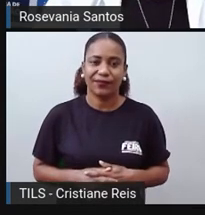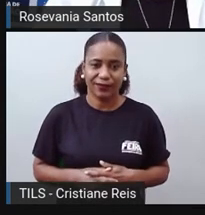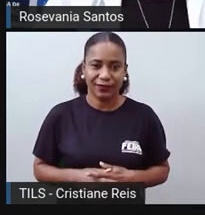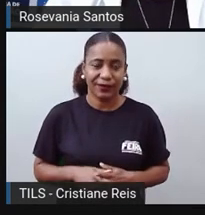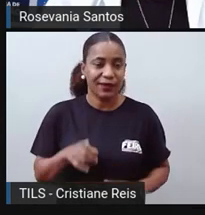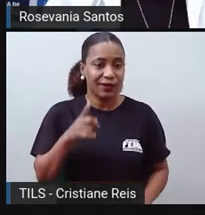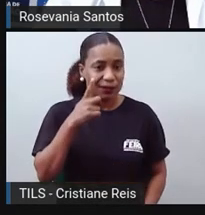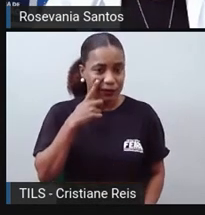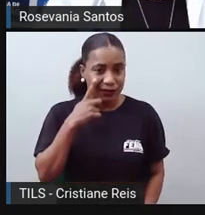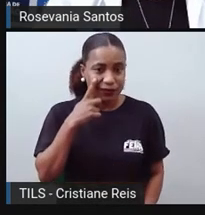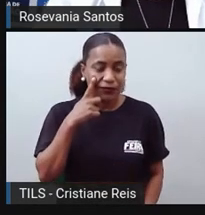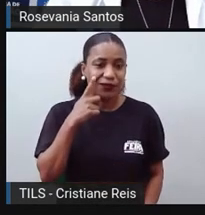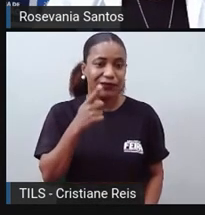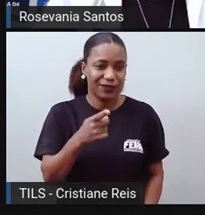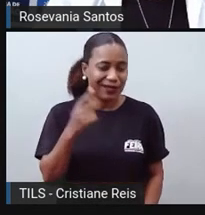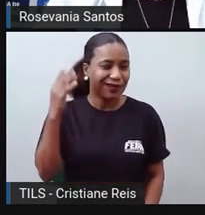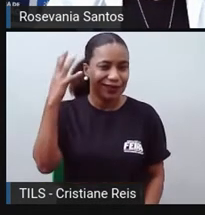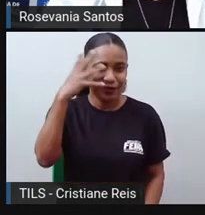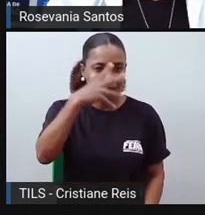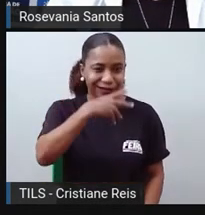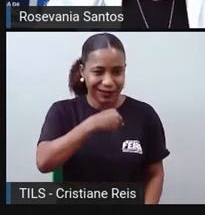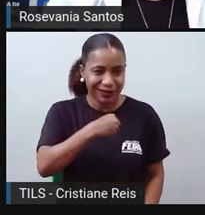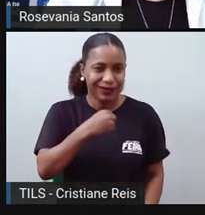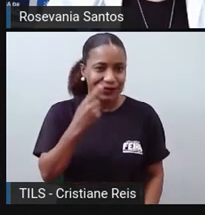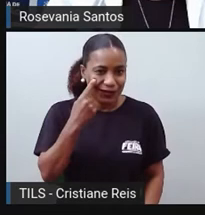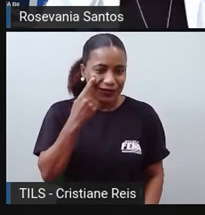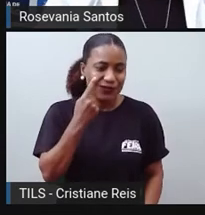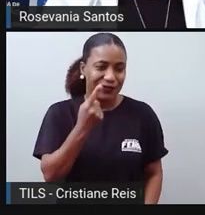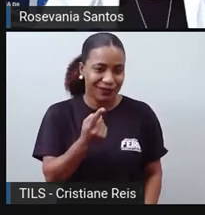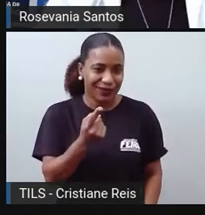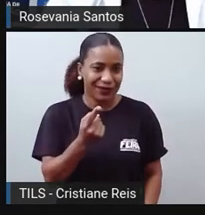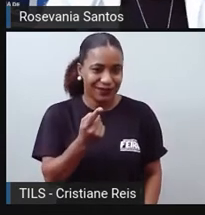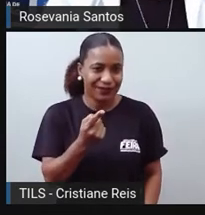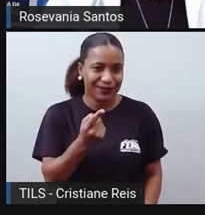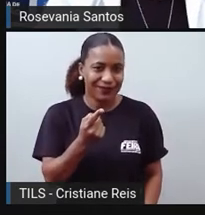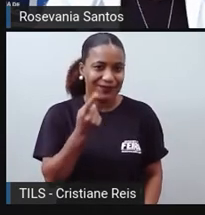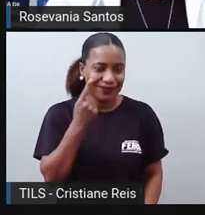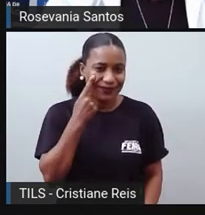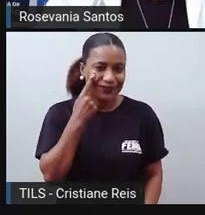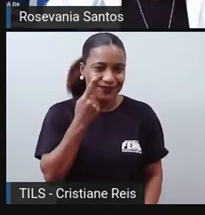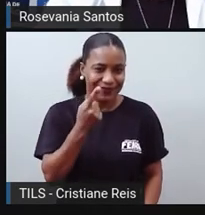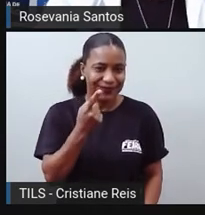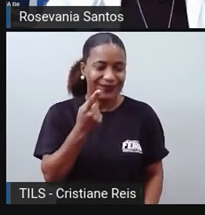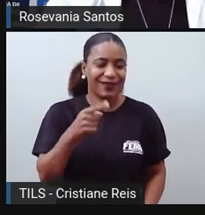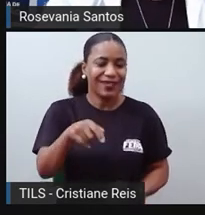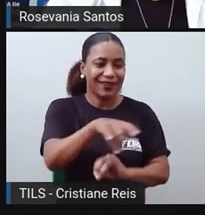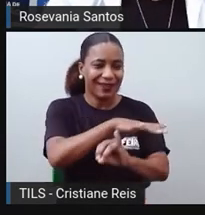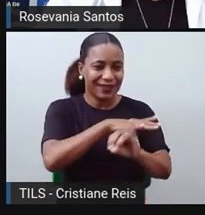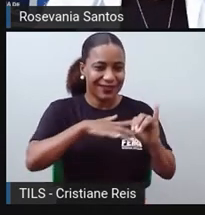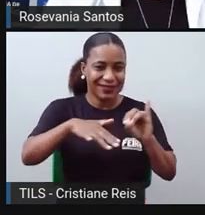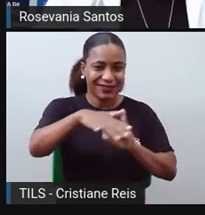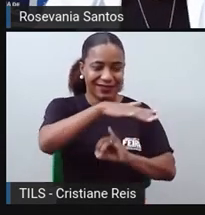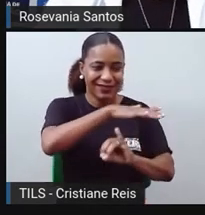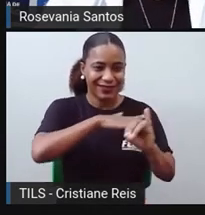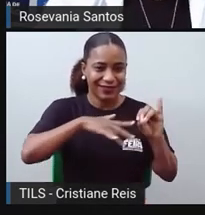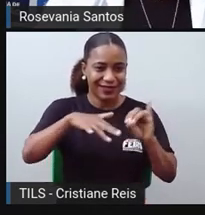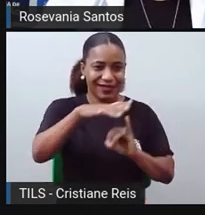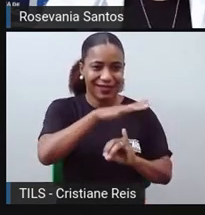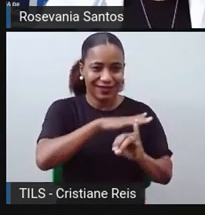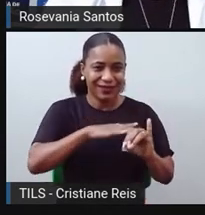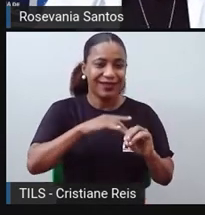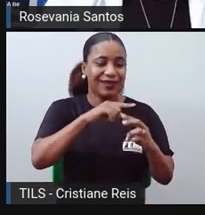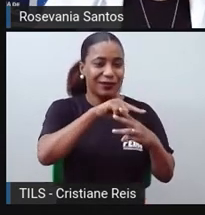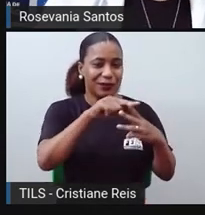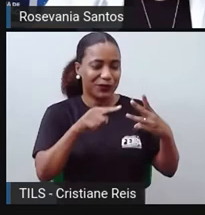gente, olha que lindo as ilhas aí, né? Eu coloquei algumas só para chamar atenção. Lembra que eu falei que a gente tem a divisão das ilhas